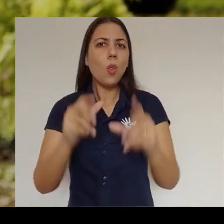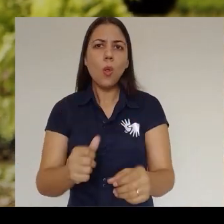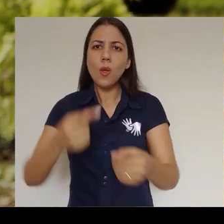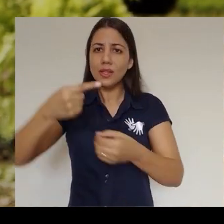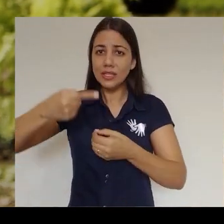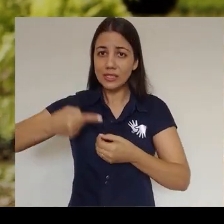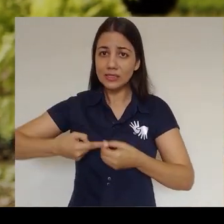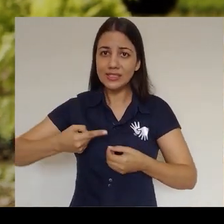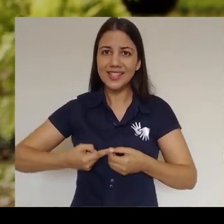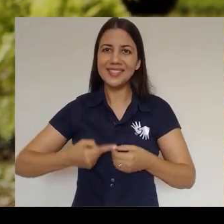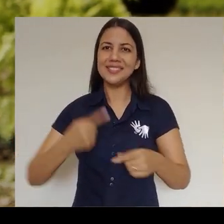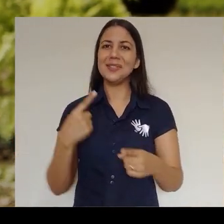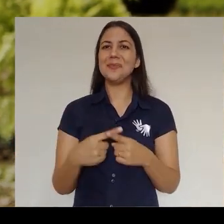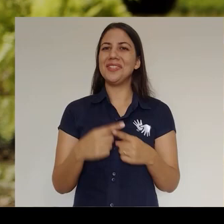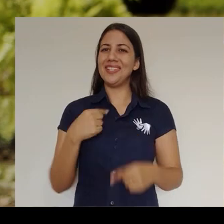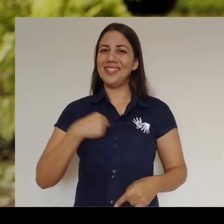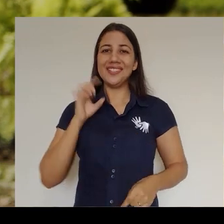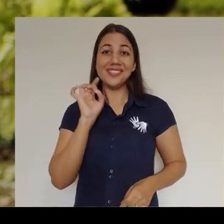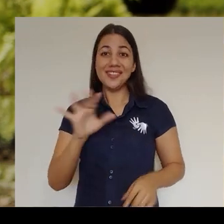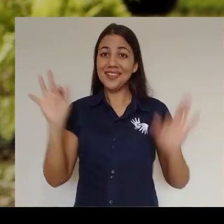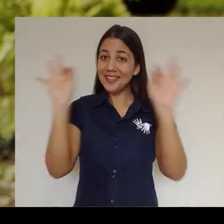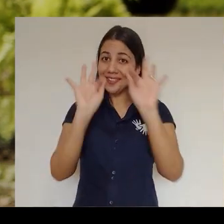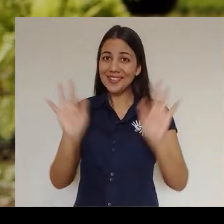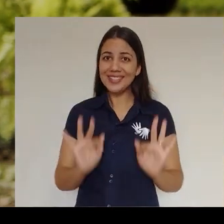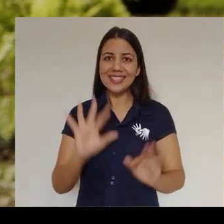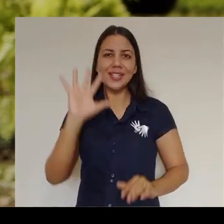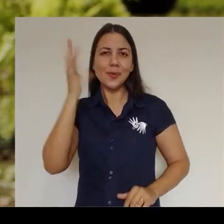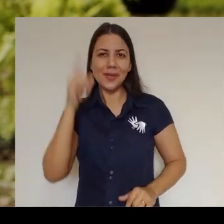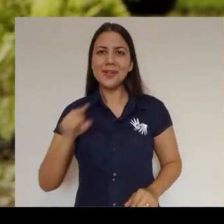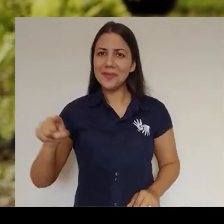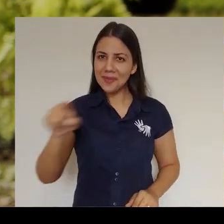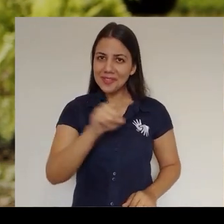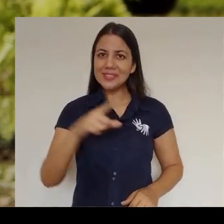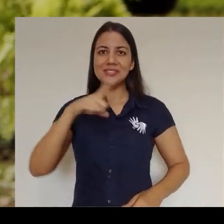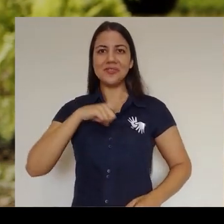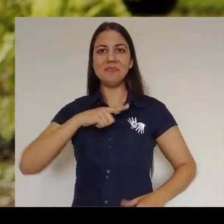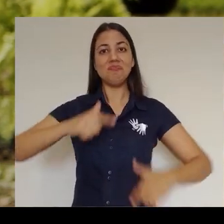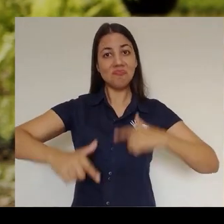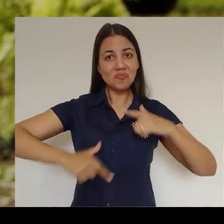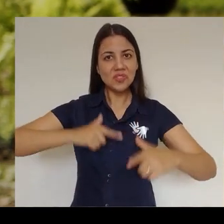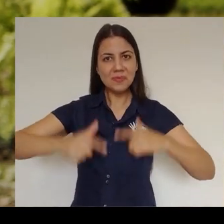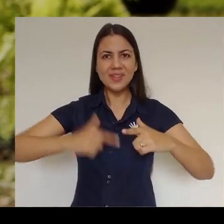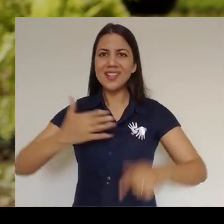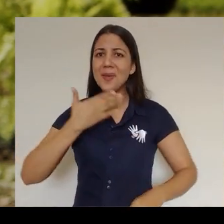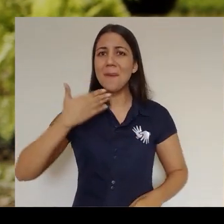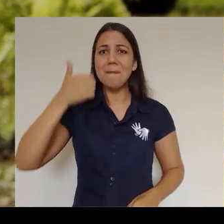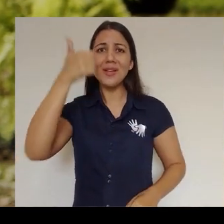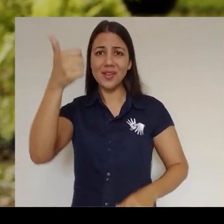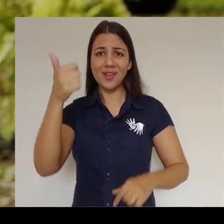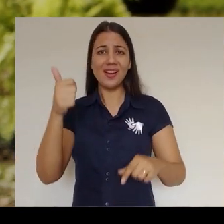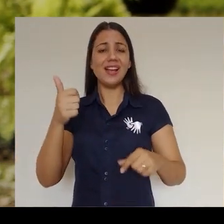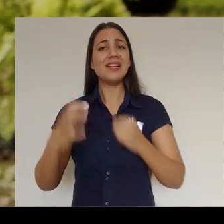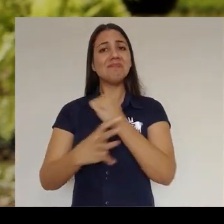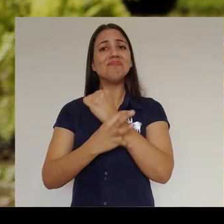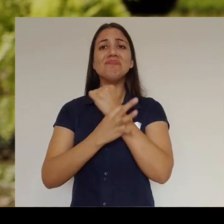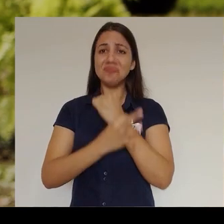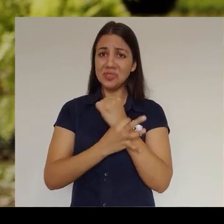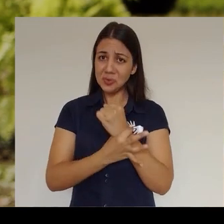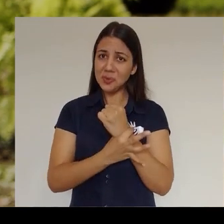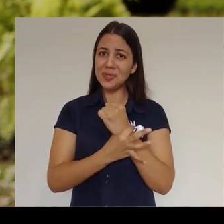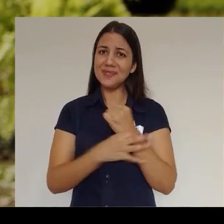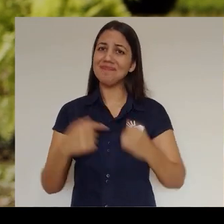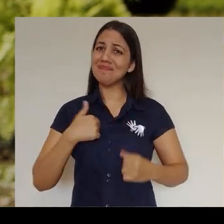Porque eu só estarei satisfeito quando você tiver um serviço cada vez melhor da prefeitura e o emprego assegurado